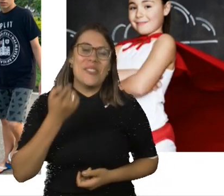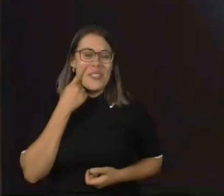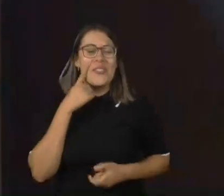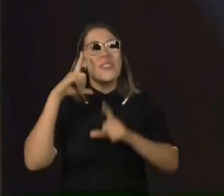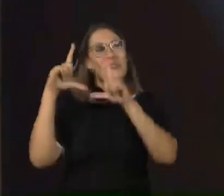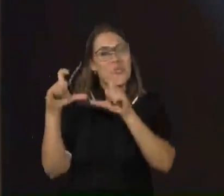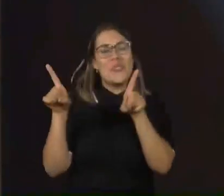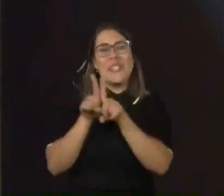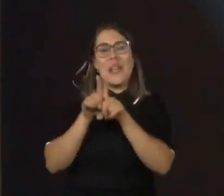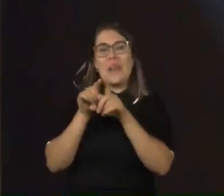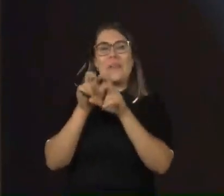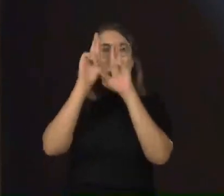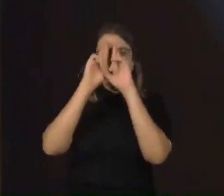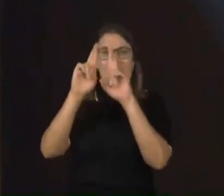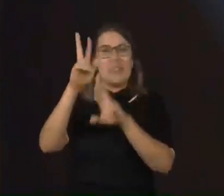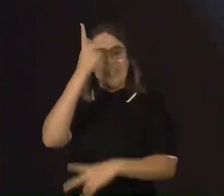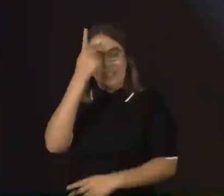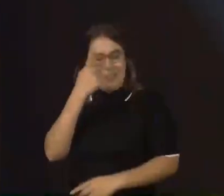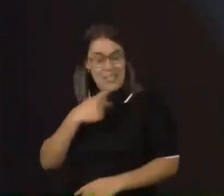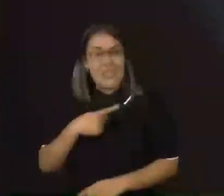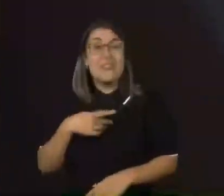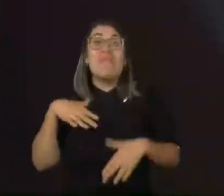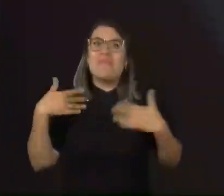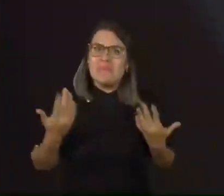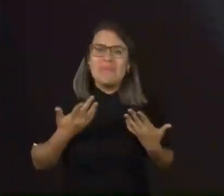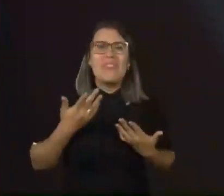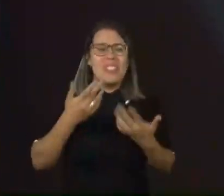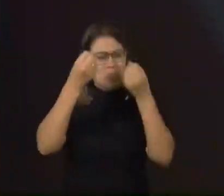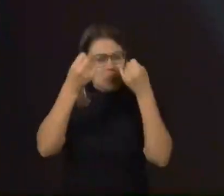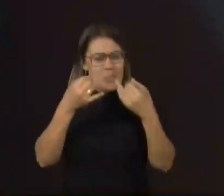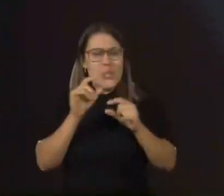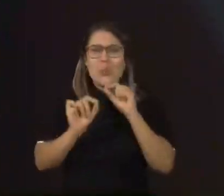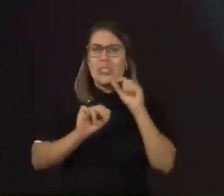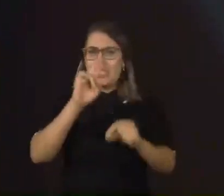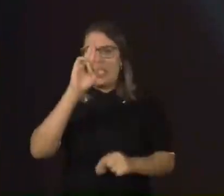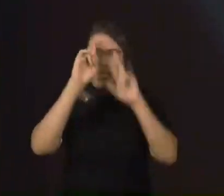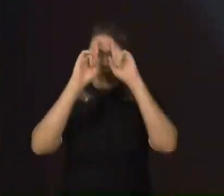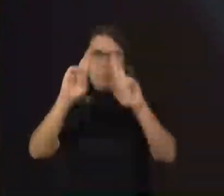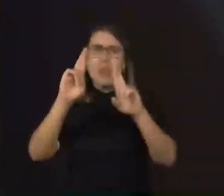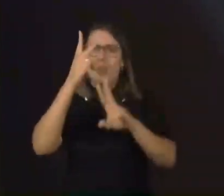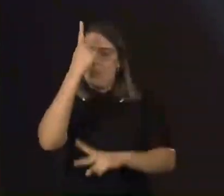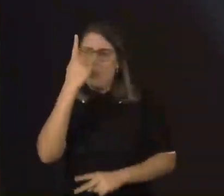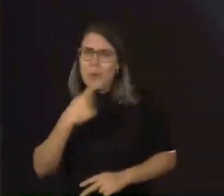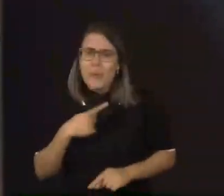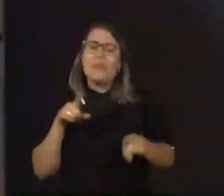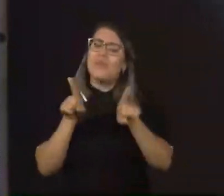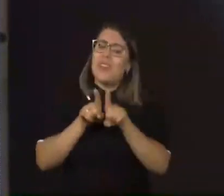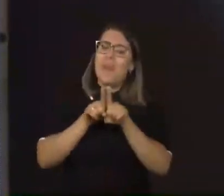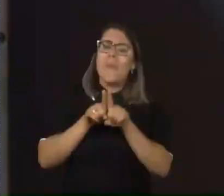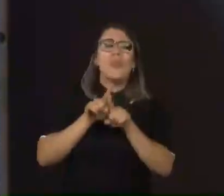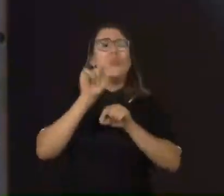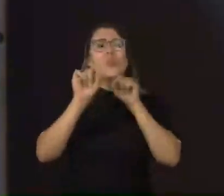ilustrar a questão do respeito próprio. E quando a gente fala em respeito próprio, eu queria introduzir mais dois assuntos